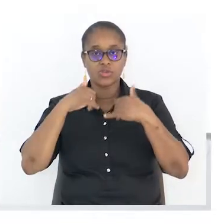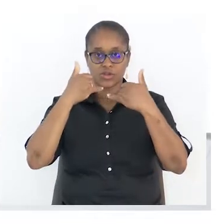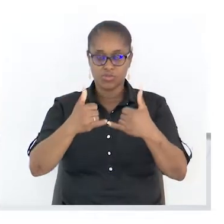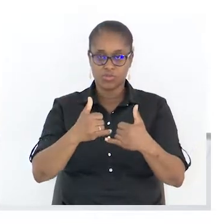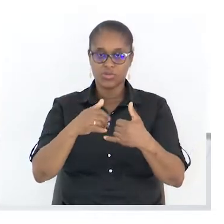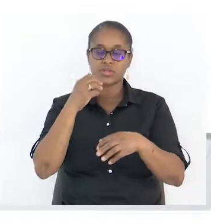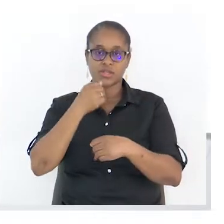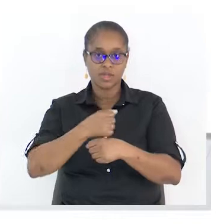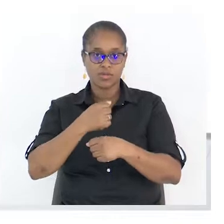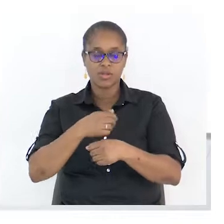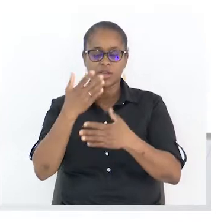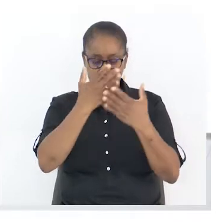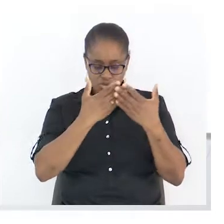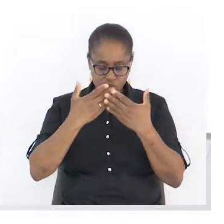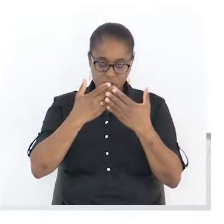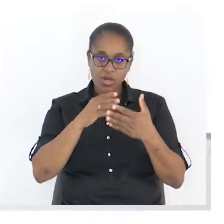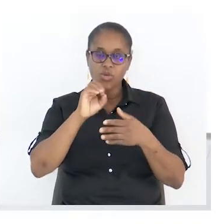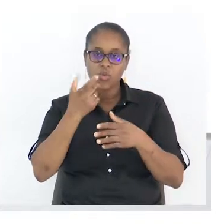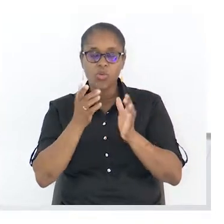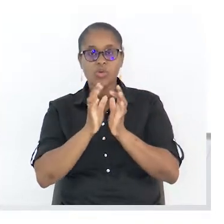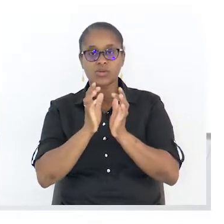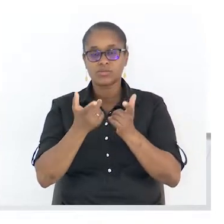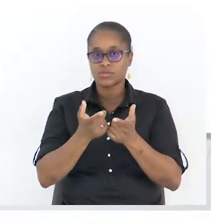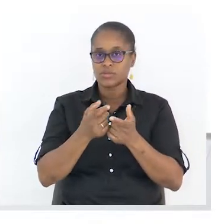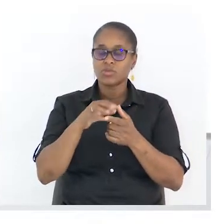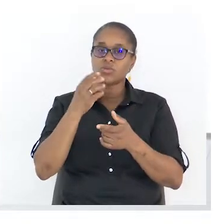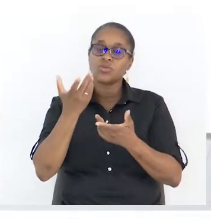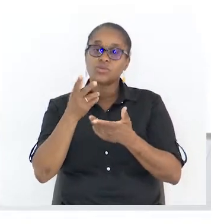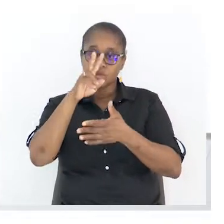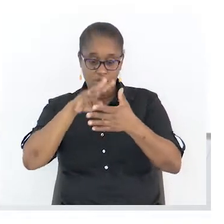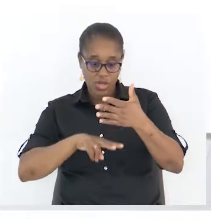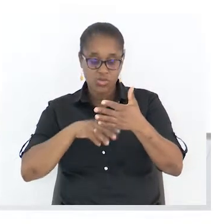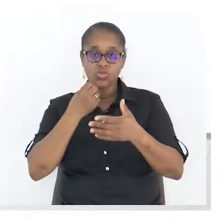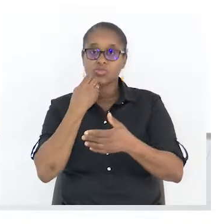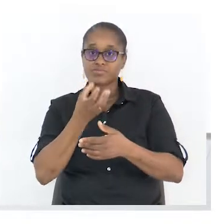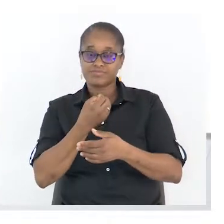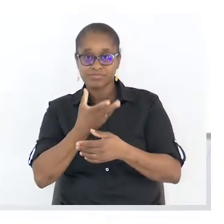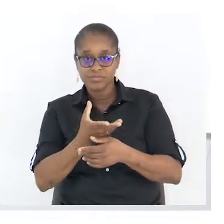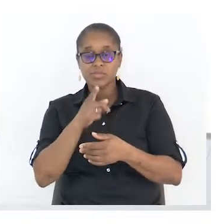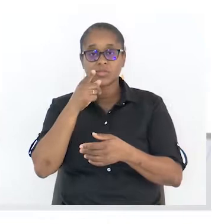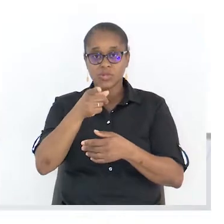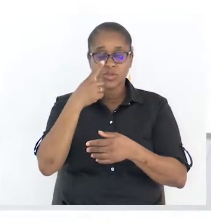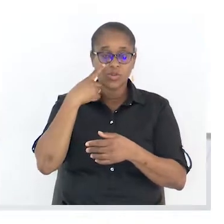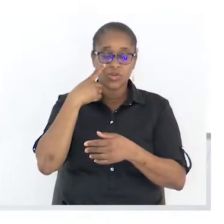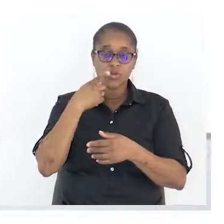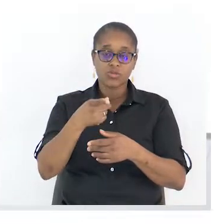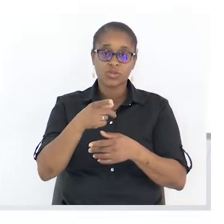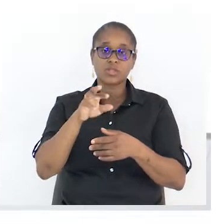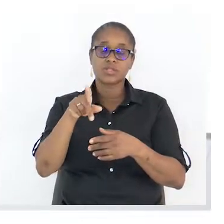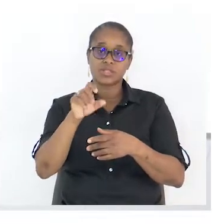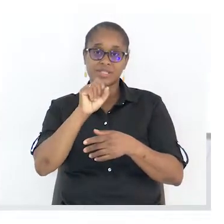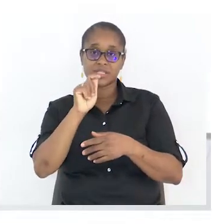estudares ou contactares com o texto argumentativo, tu vais passar a conhecer esse género, tu vais identificar a